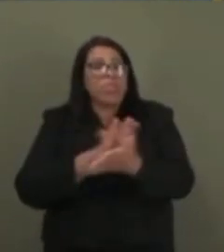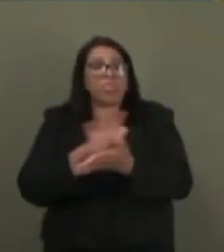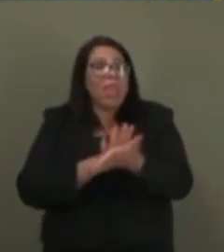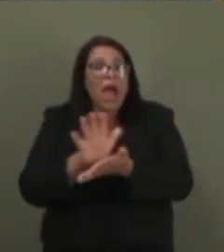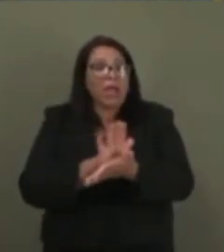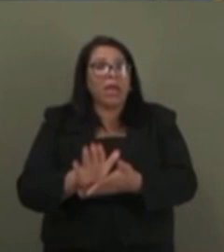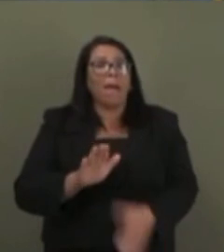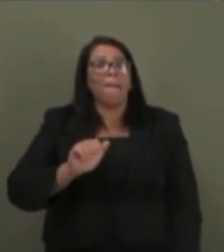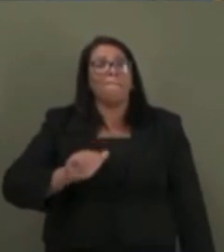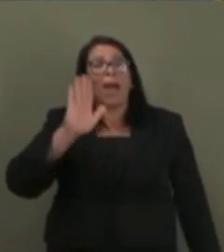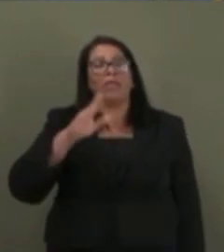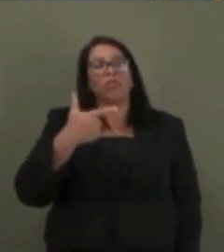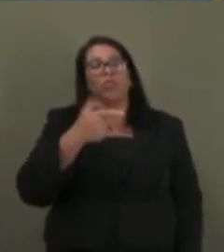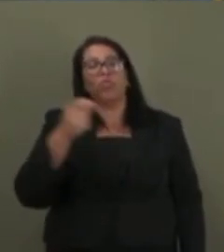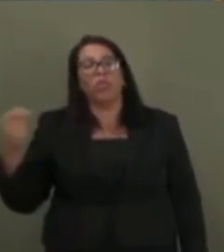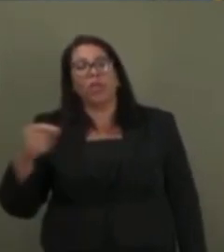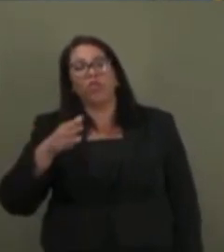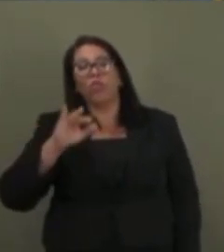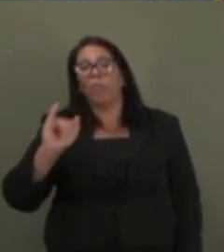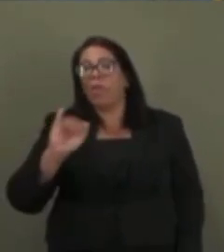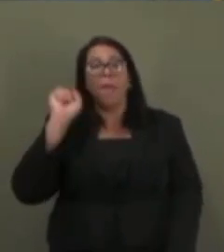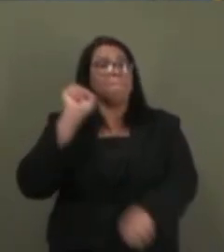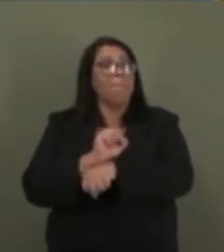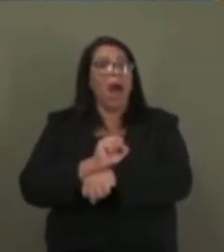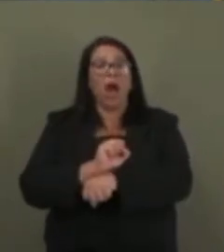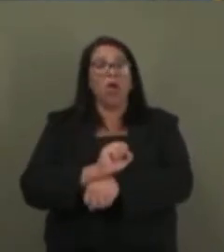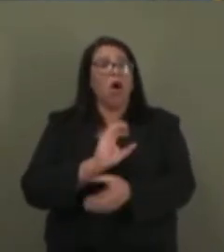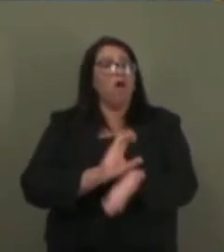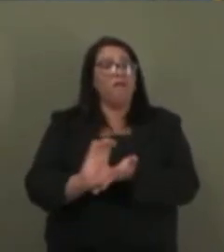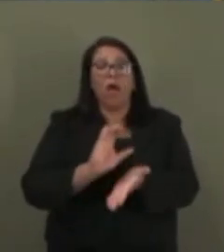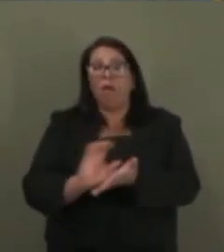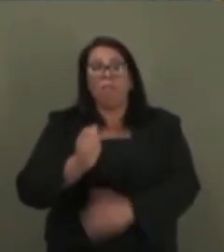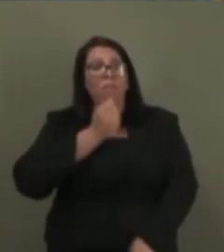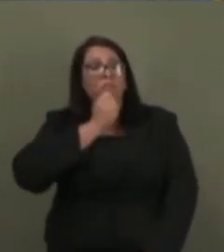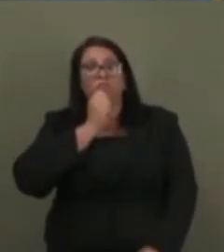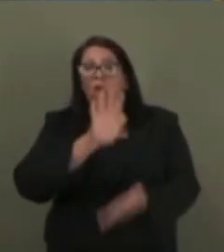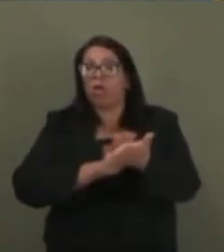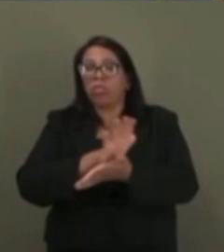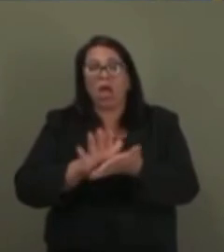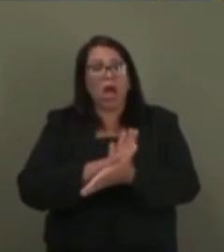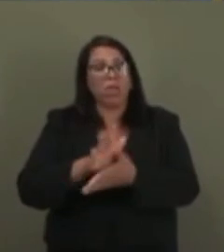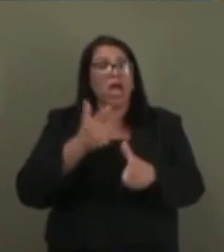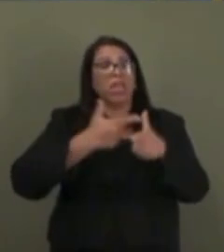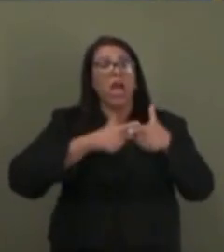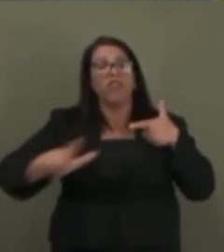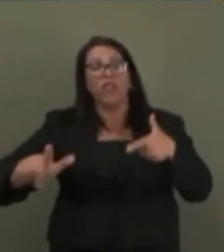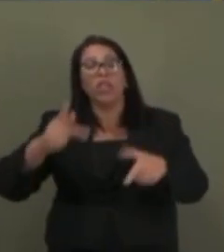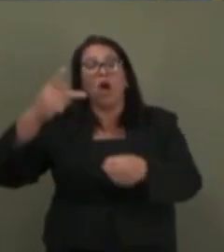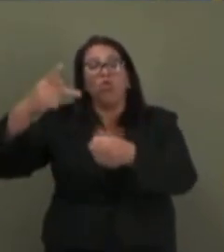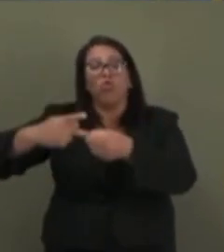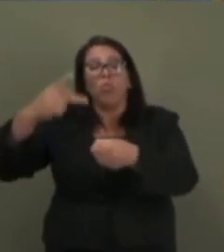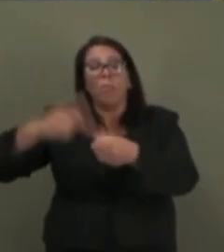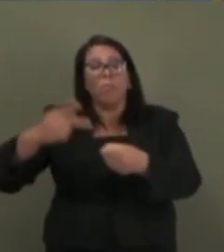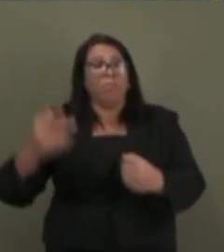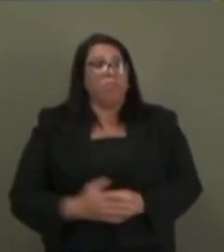mais de 200 bi que deixaram de ser recebidos por o restante do bolo de divisão dos tributos